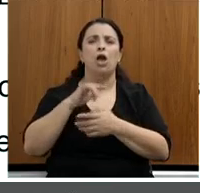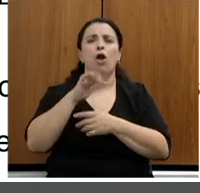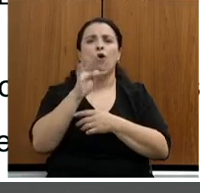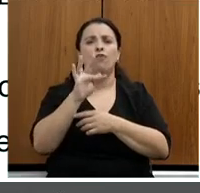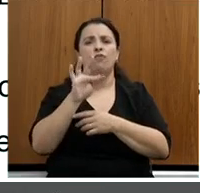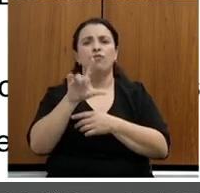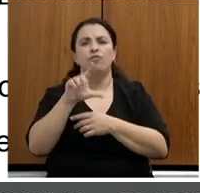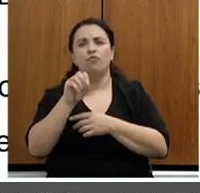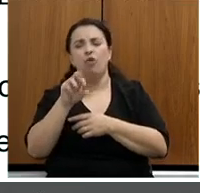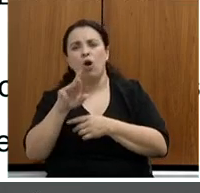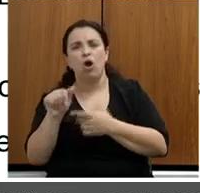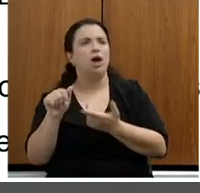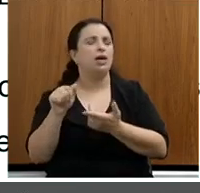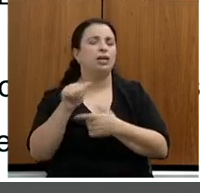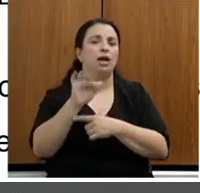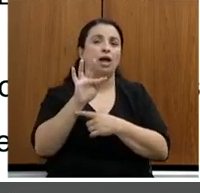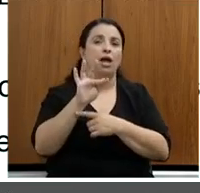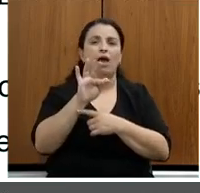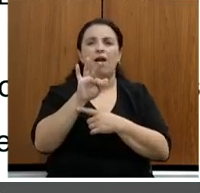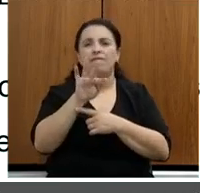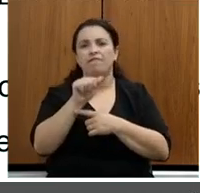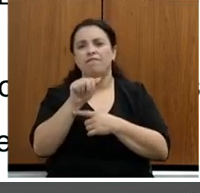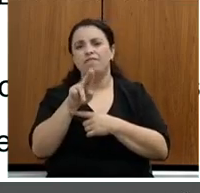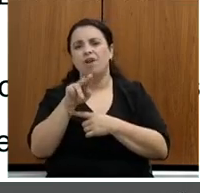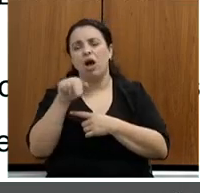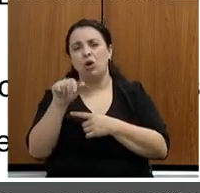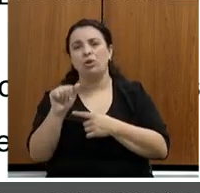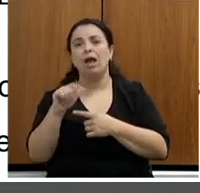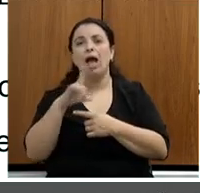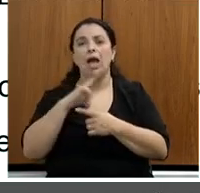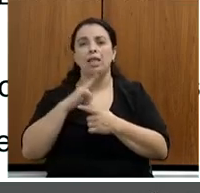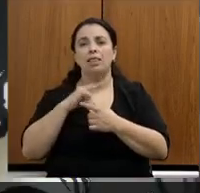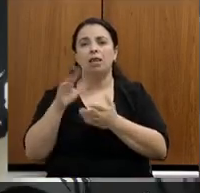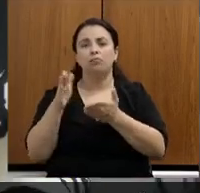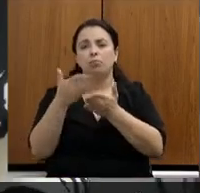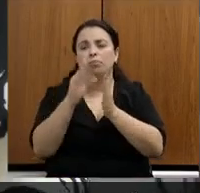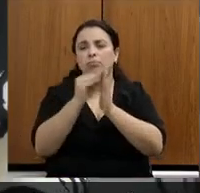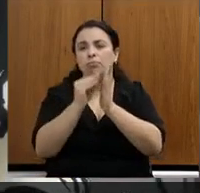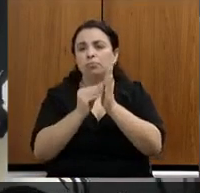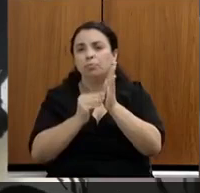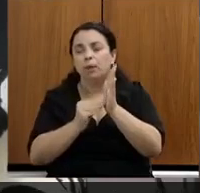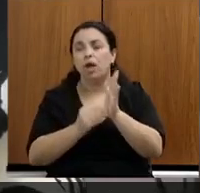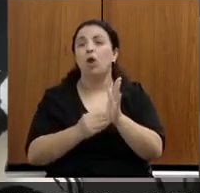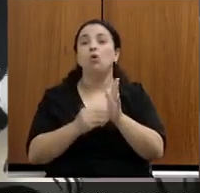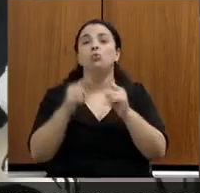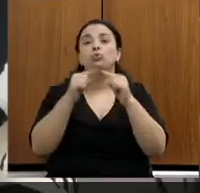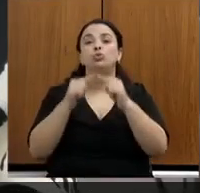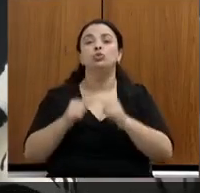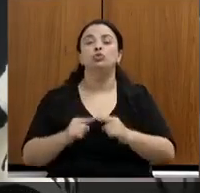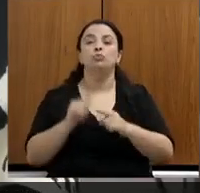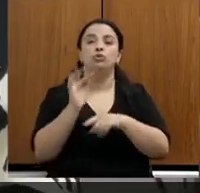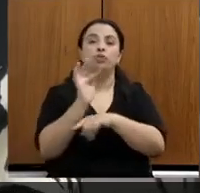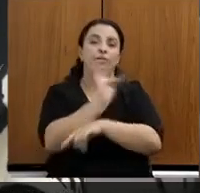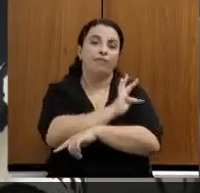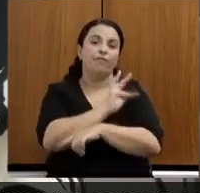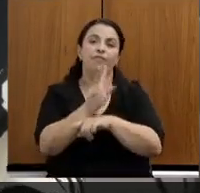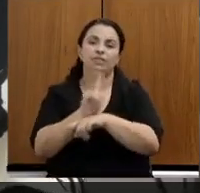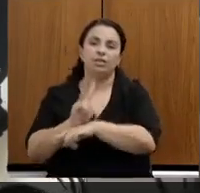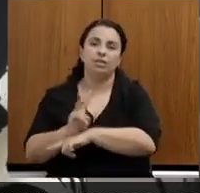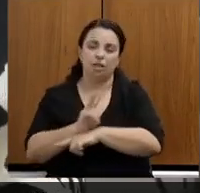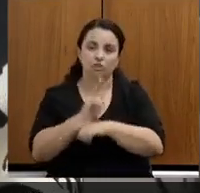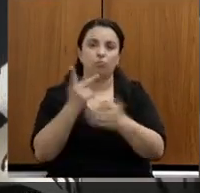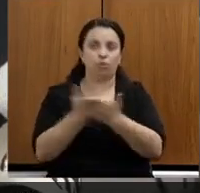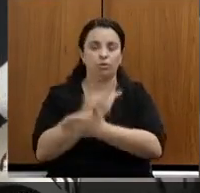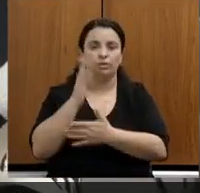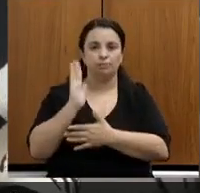APP, então a gente tem aqui contabilizado por tipo de fiscalização realizada. Por favor. Por